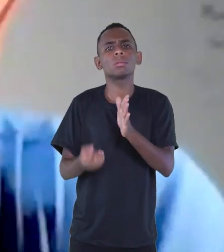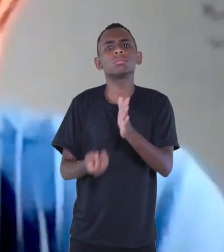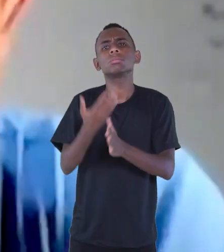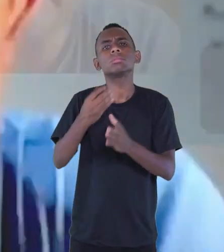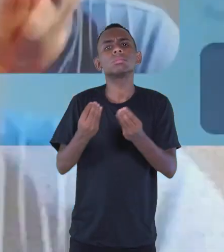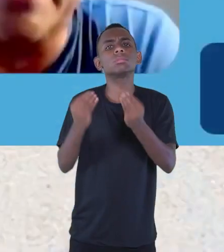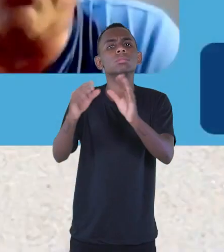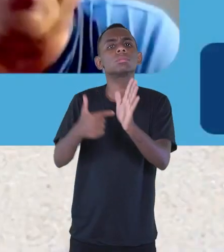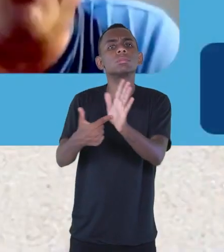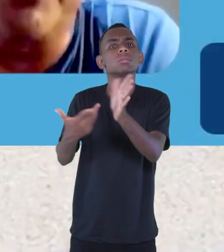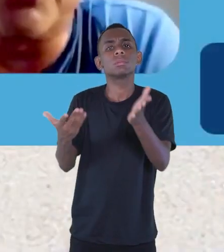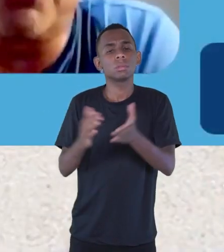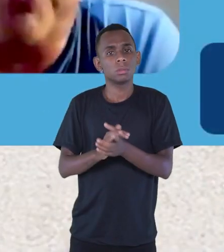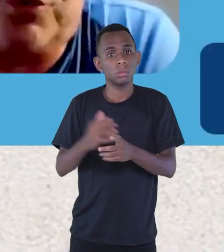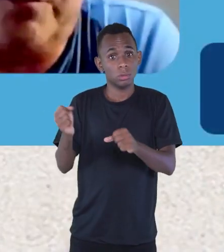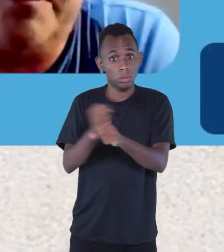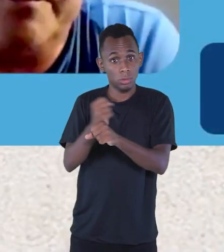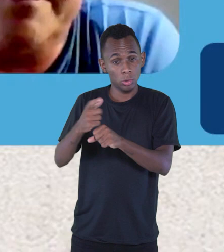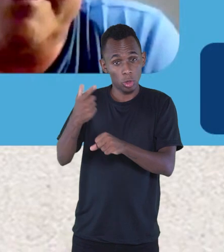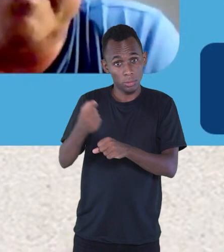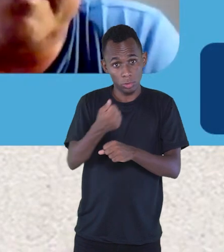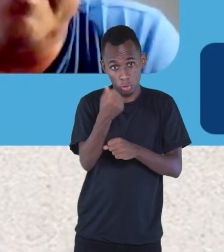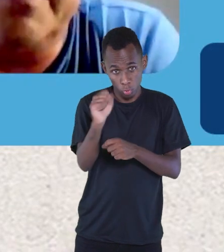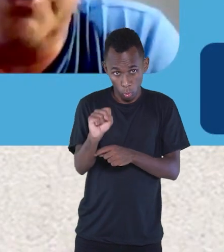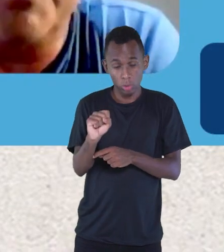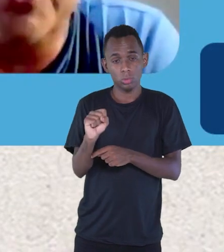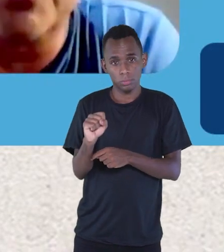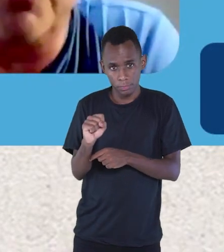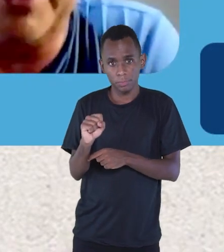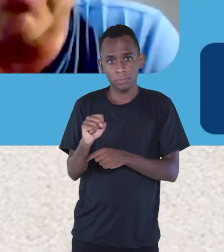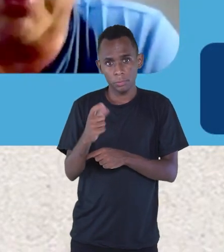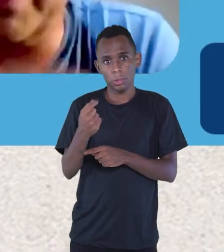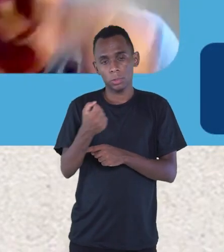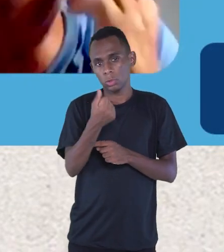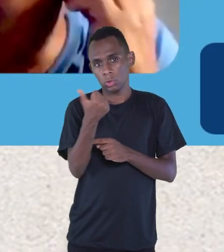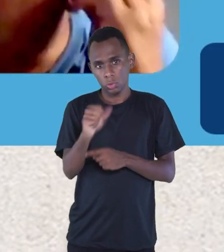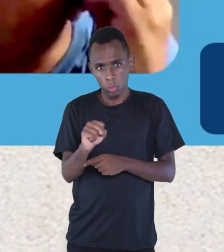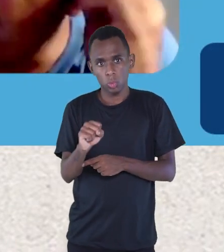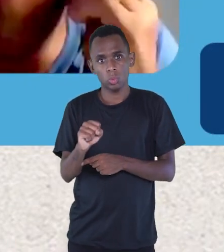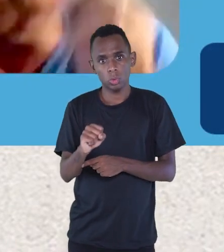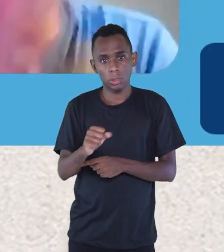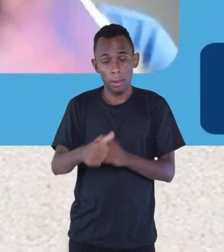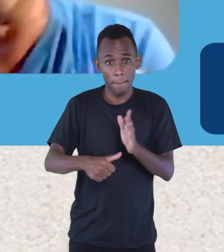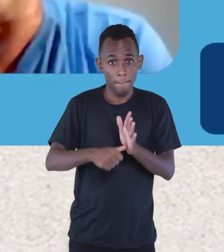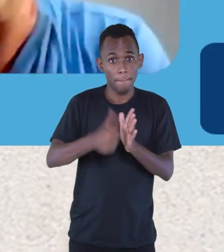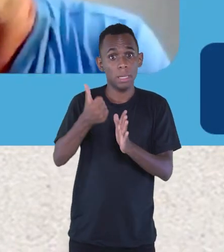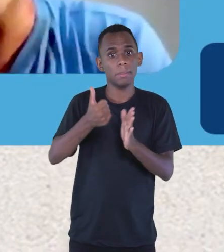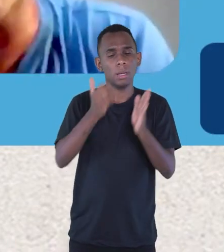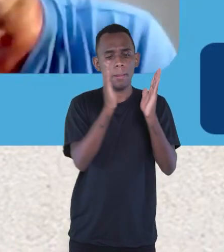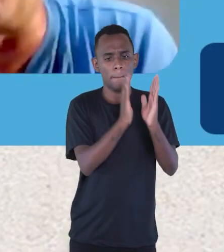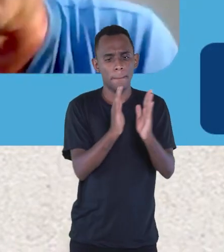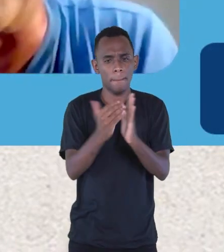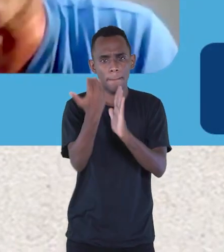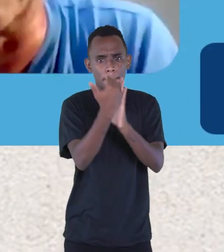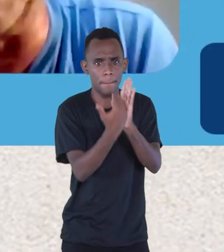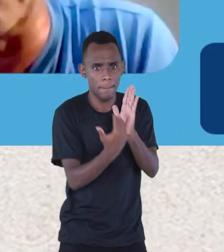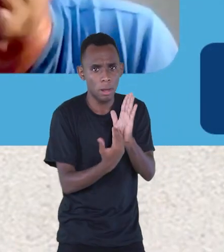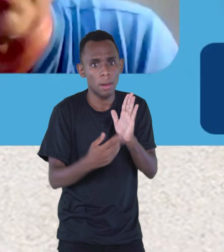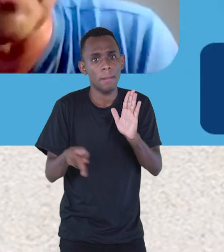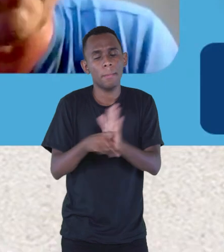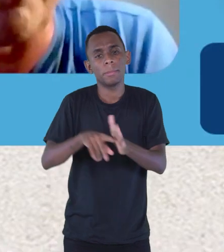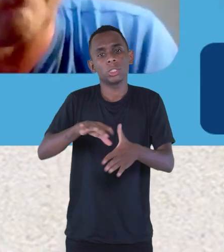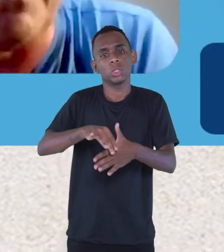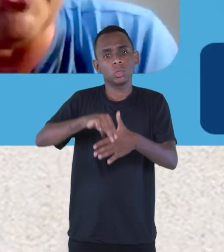Esses aqui foram lançados em 2018. Em 2018, que eu lanço a primeira coleção de cordel. Mas eles foram